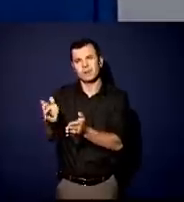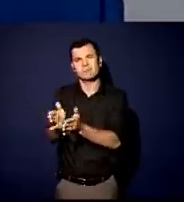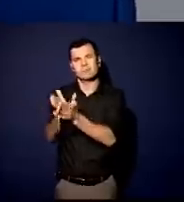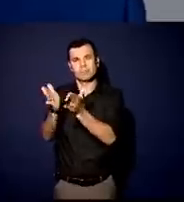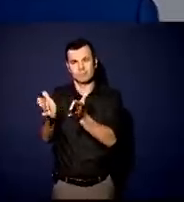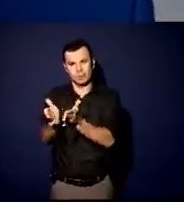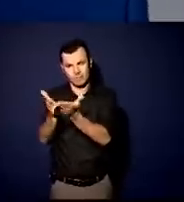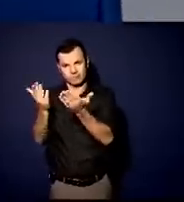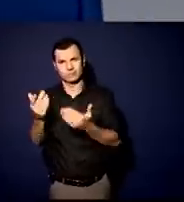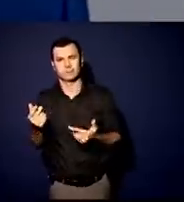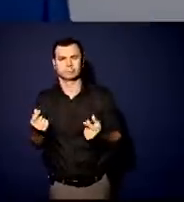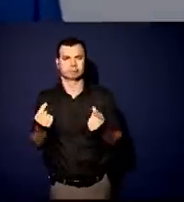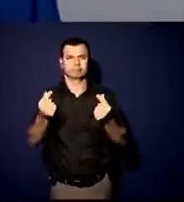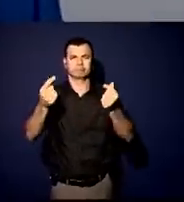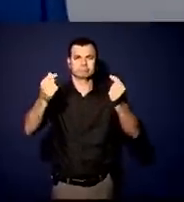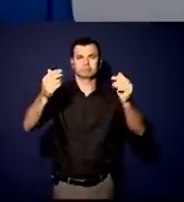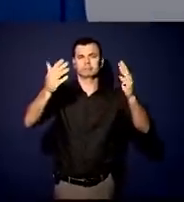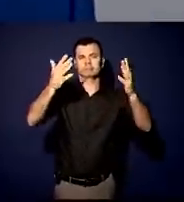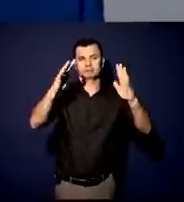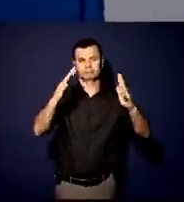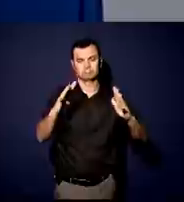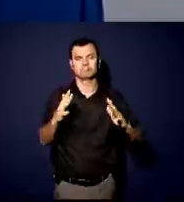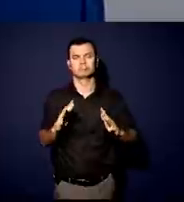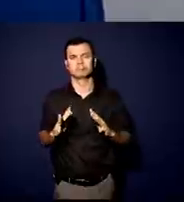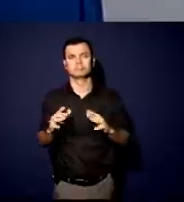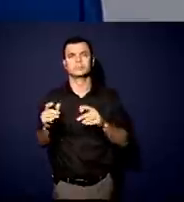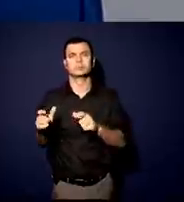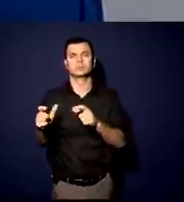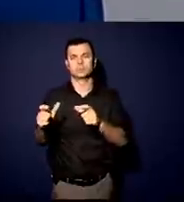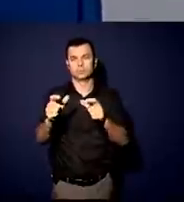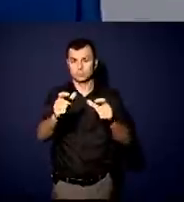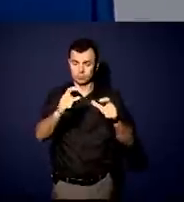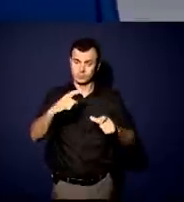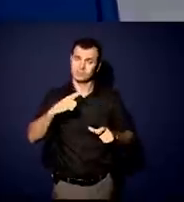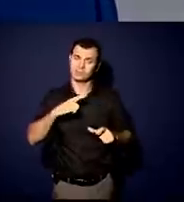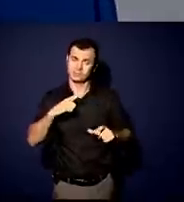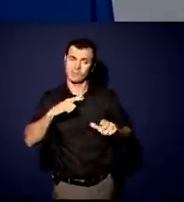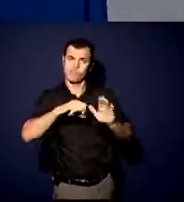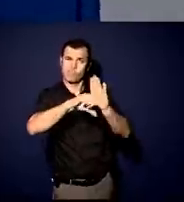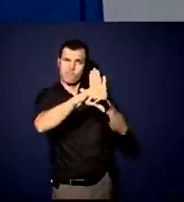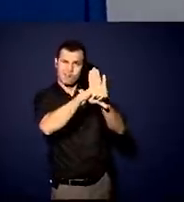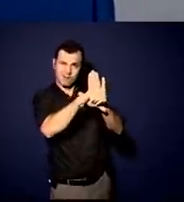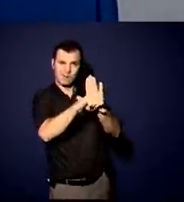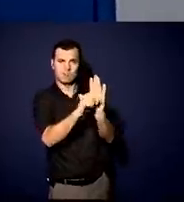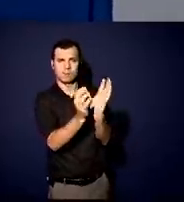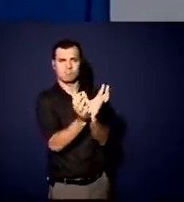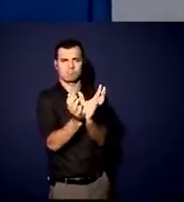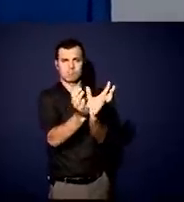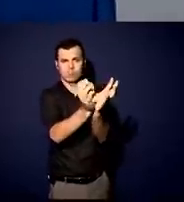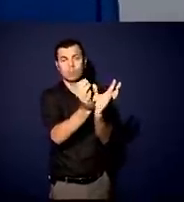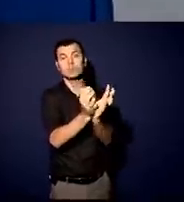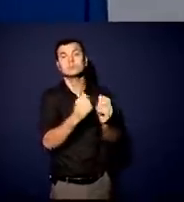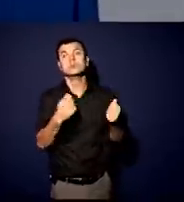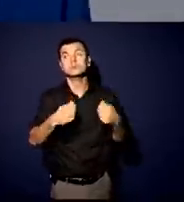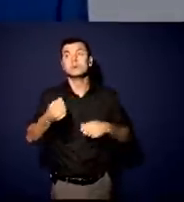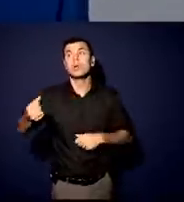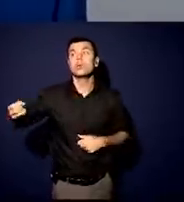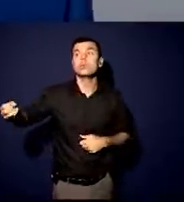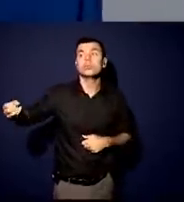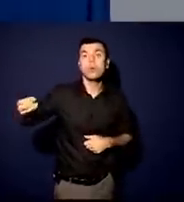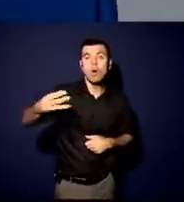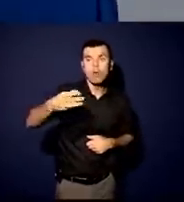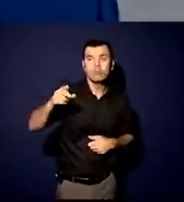a Baixada vem empobrecendo, nós temos áreas da Baixada hoje com a presença do crime organizado, então a gente precisa de uma novidade que gere emprego. O